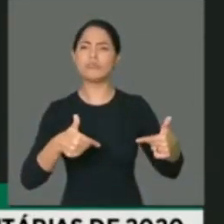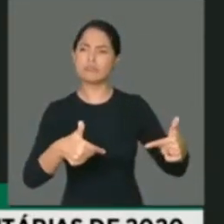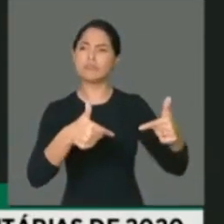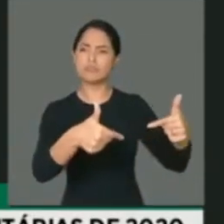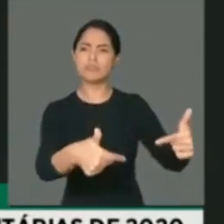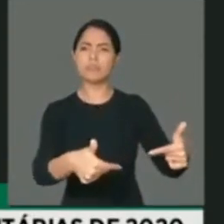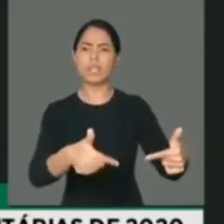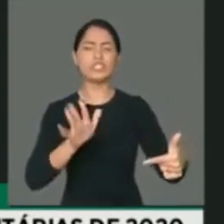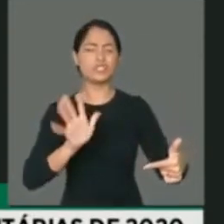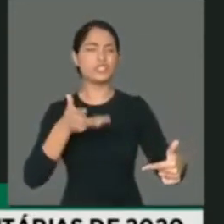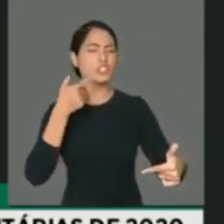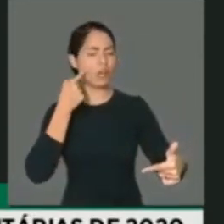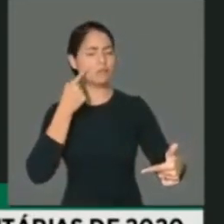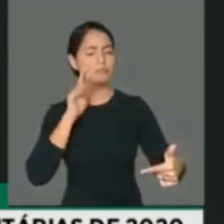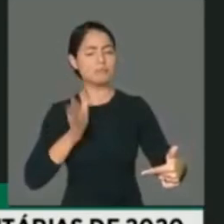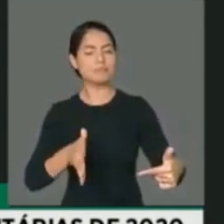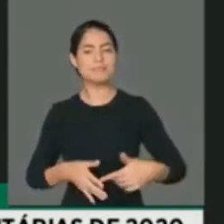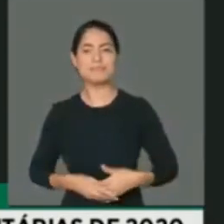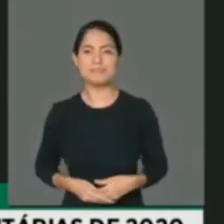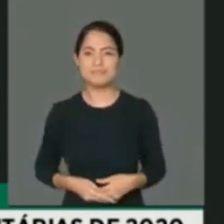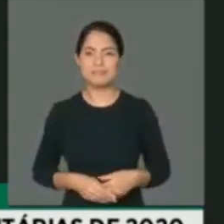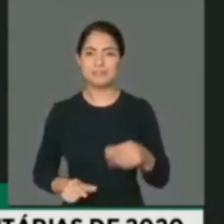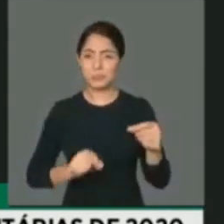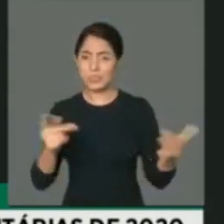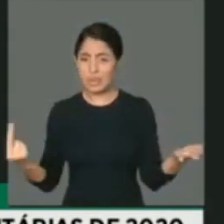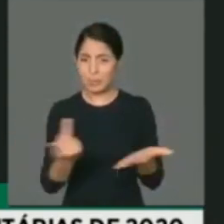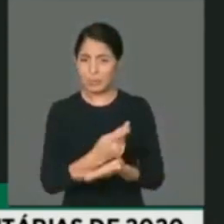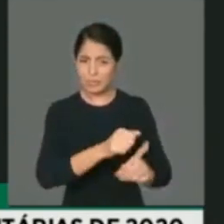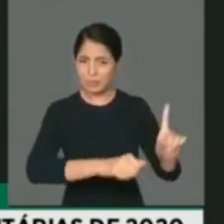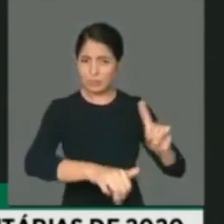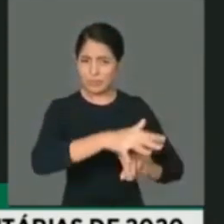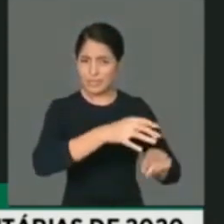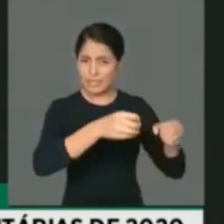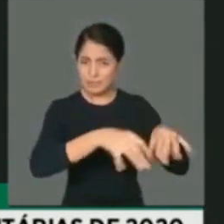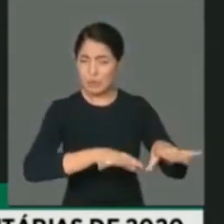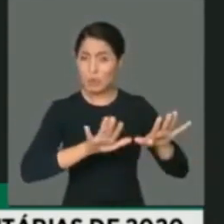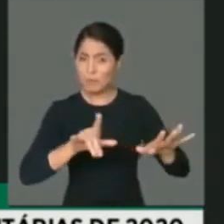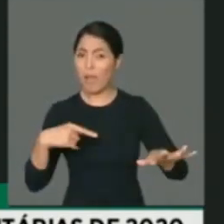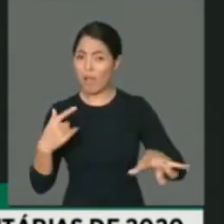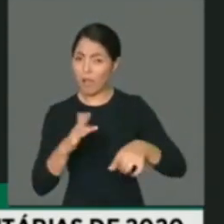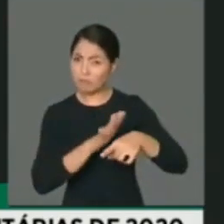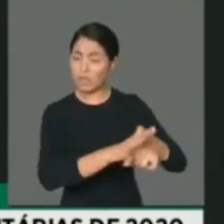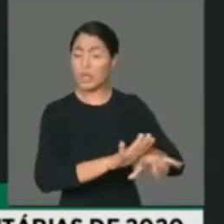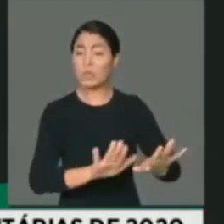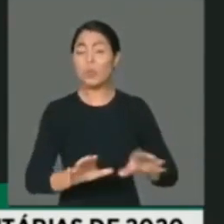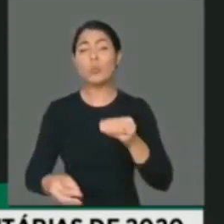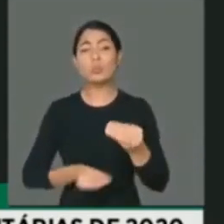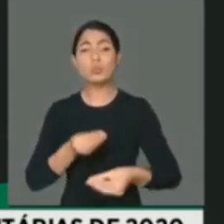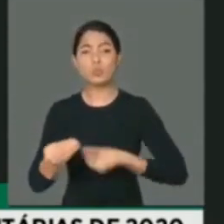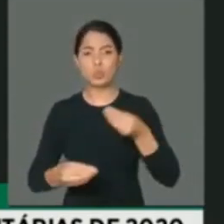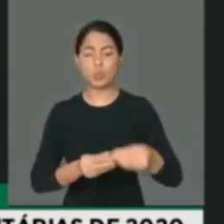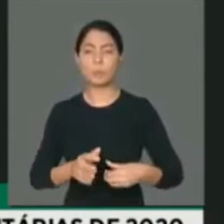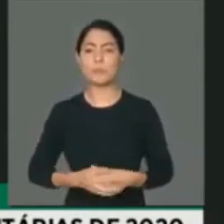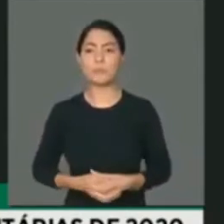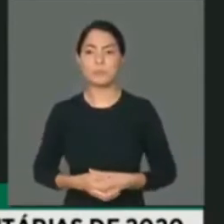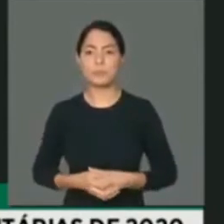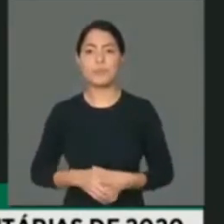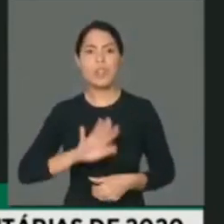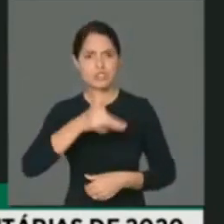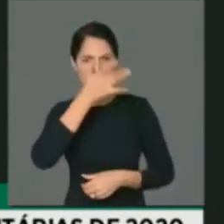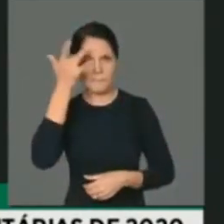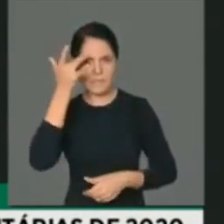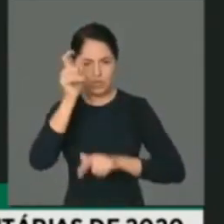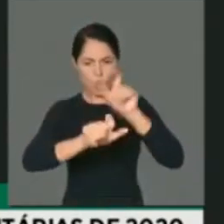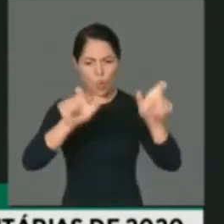visto aí, catastróficos para a sociedade. E também dizer que muitas pessoas têm se manifestado, a